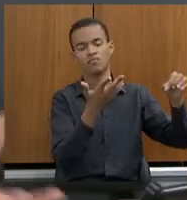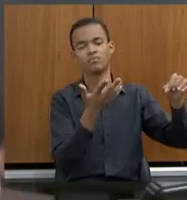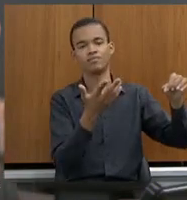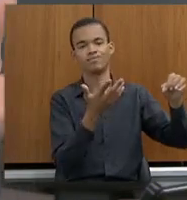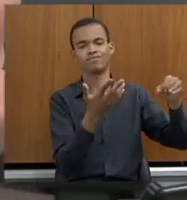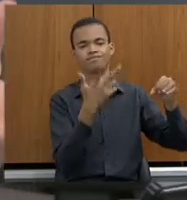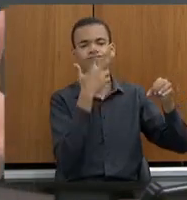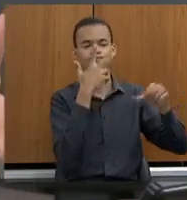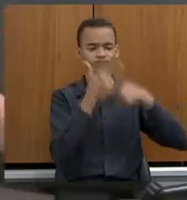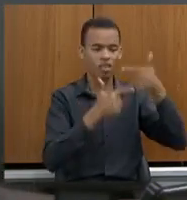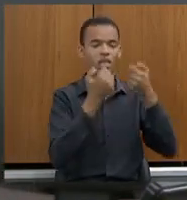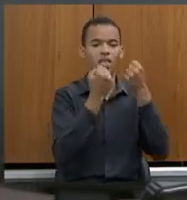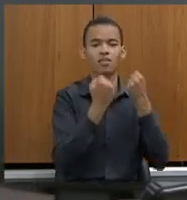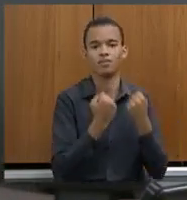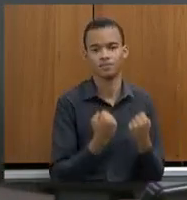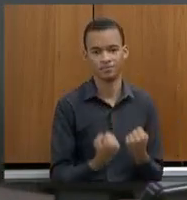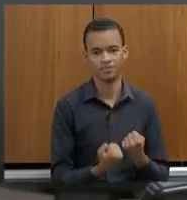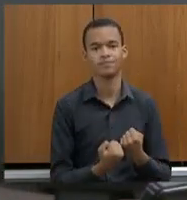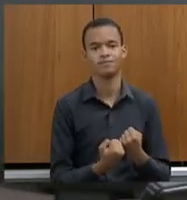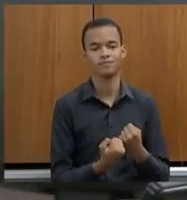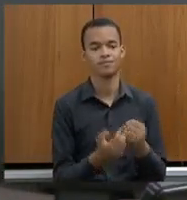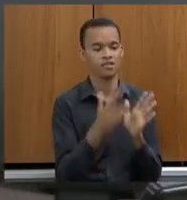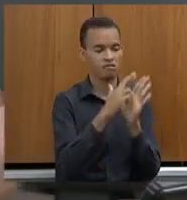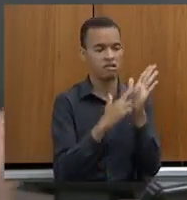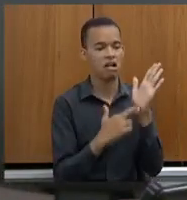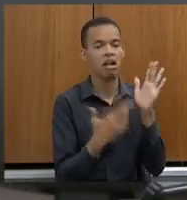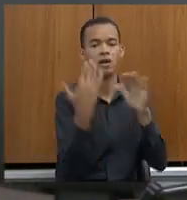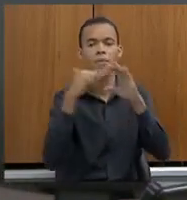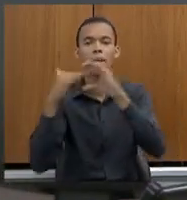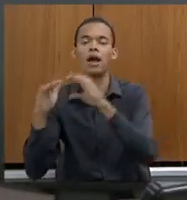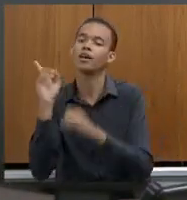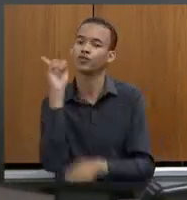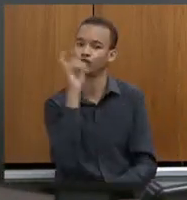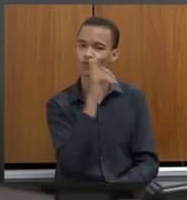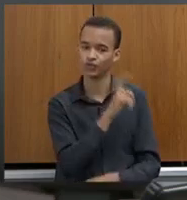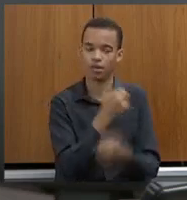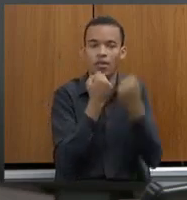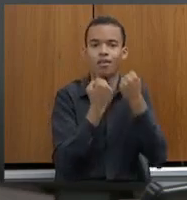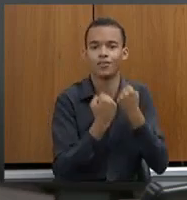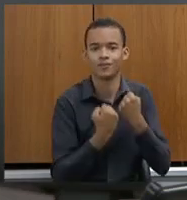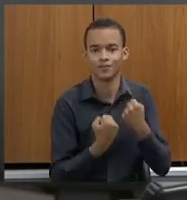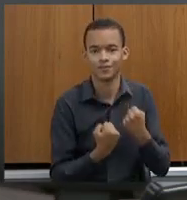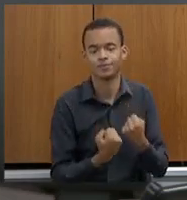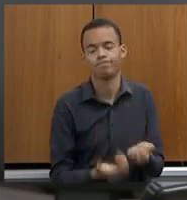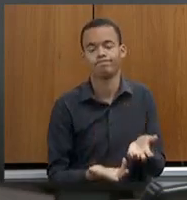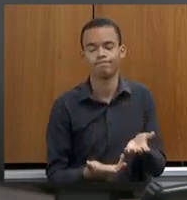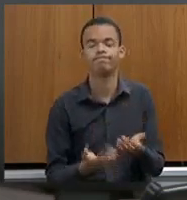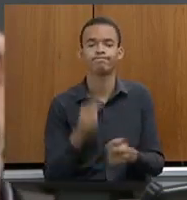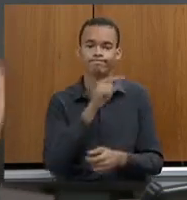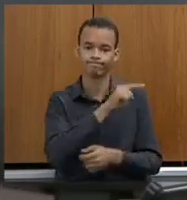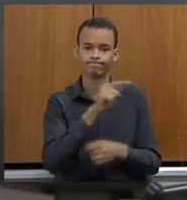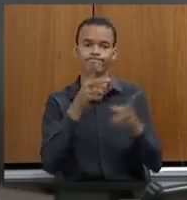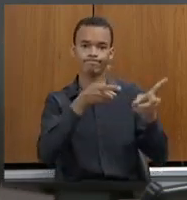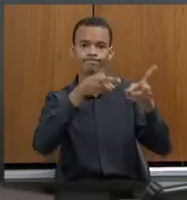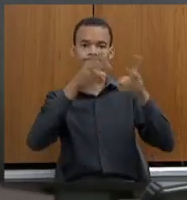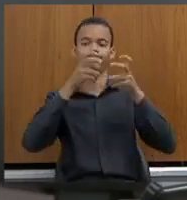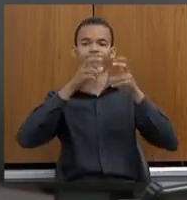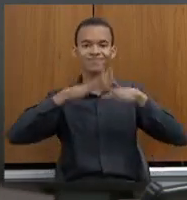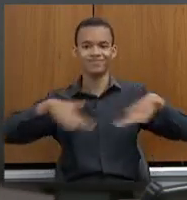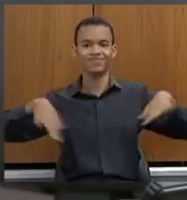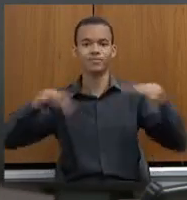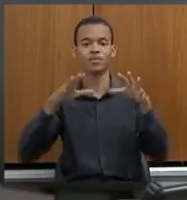quem está lá na ponta da linha está fazendo isso. O senhor percebeu que claramente que aqui a comissão foi unânime